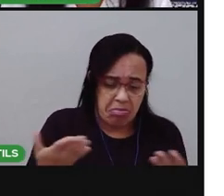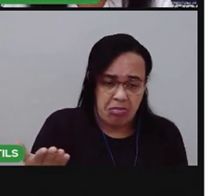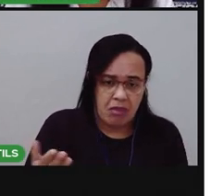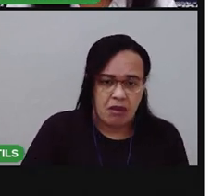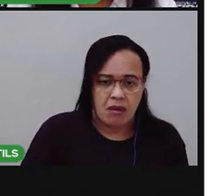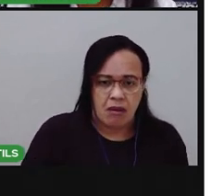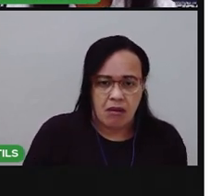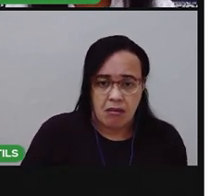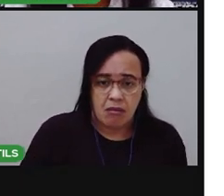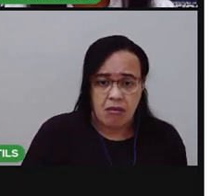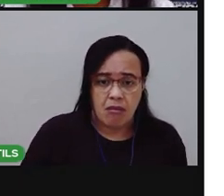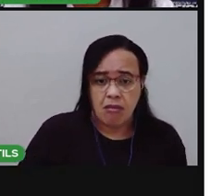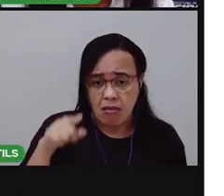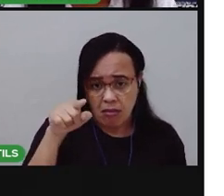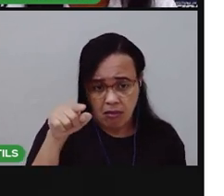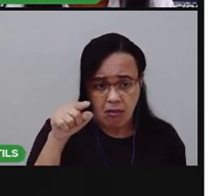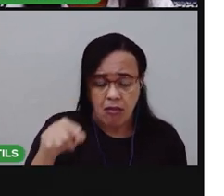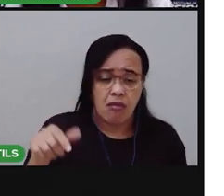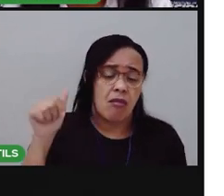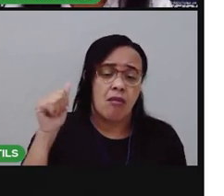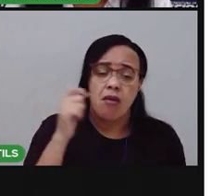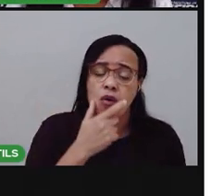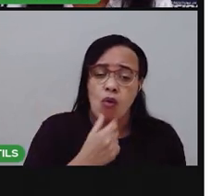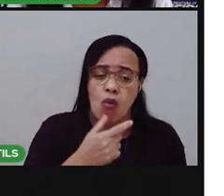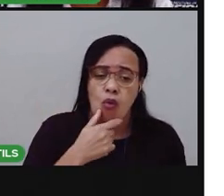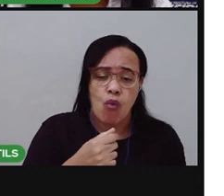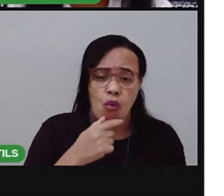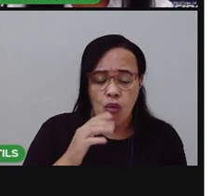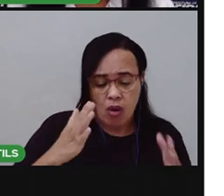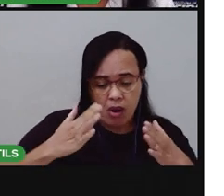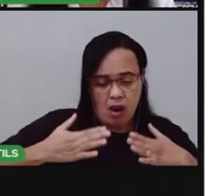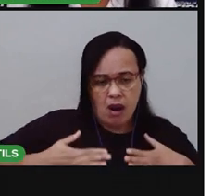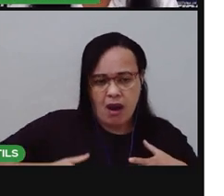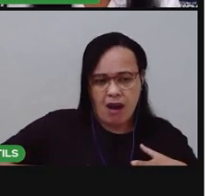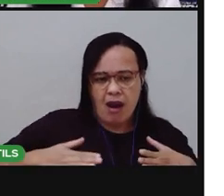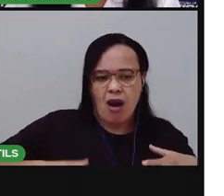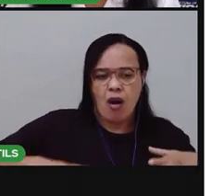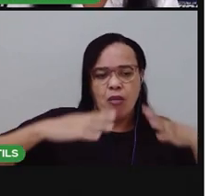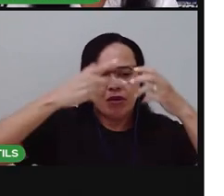Franjinha foi dizendo logo. Calma, eu explico.